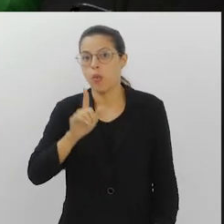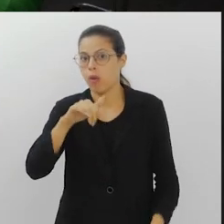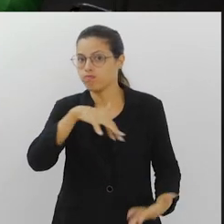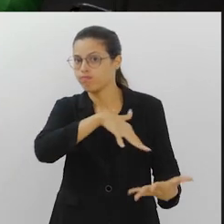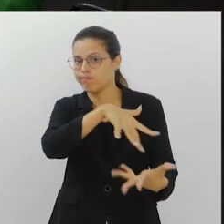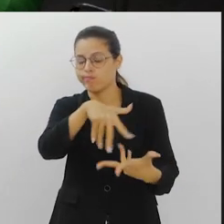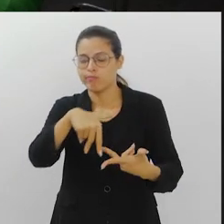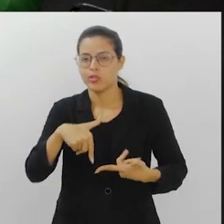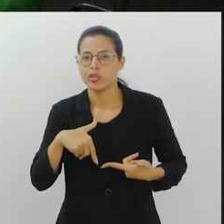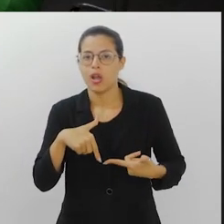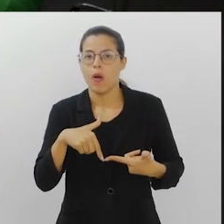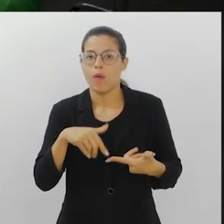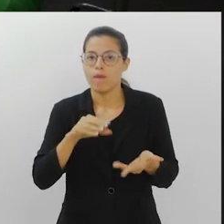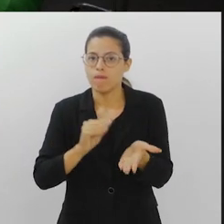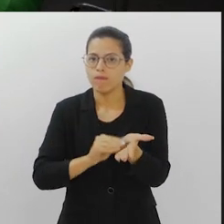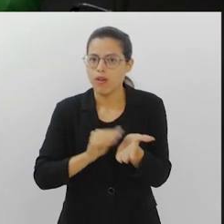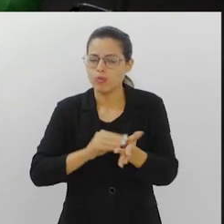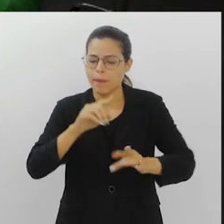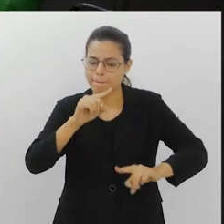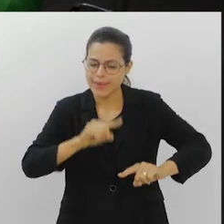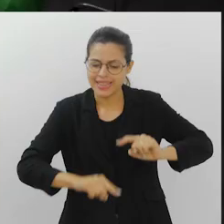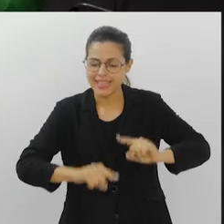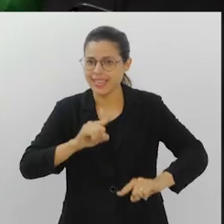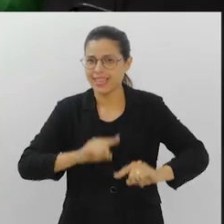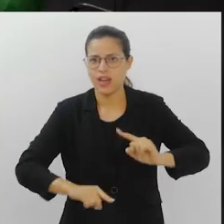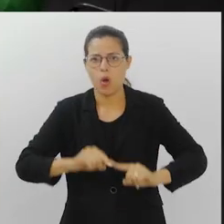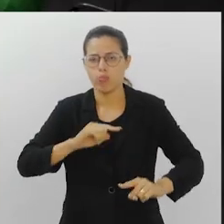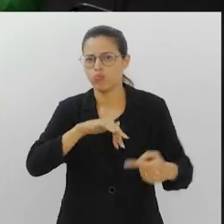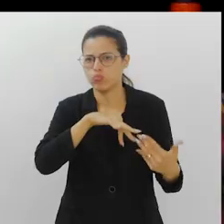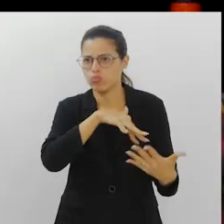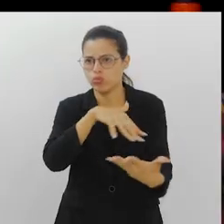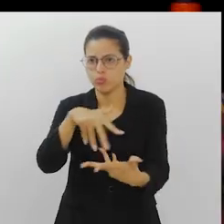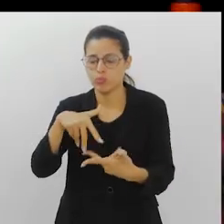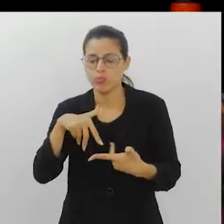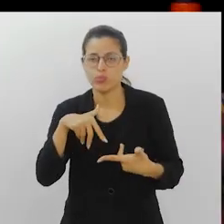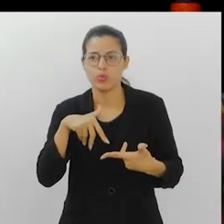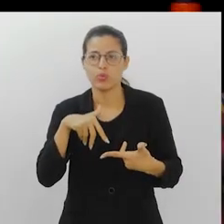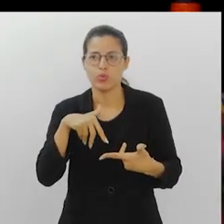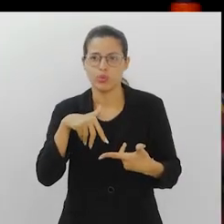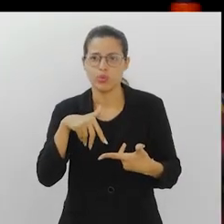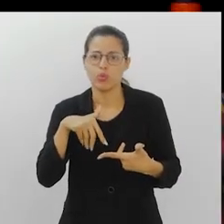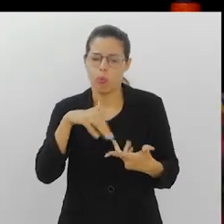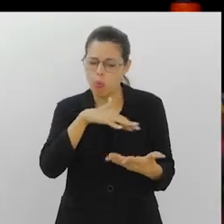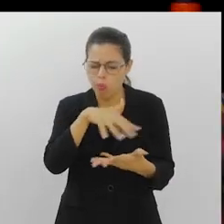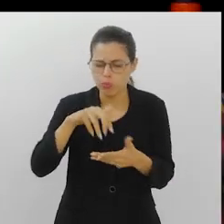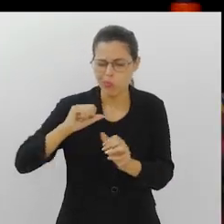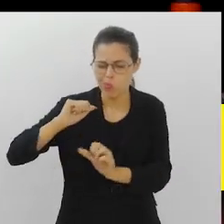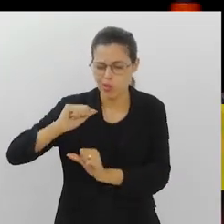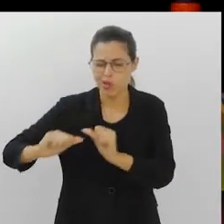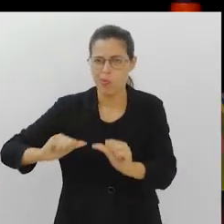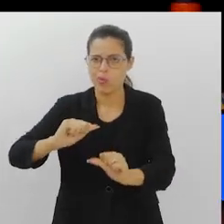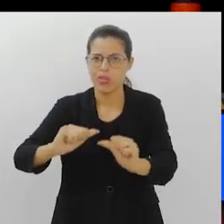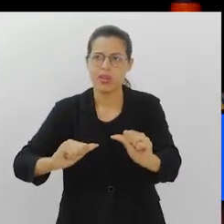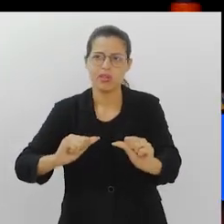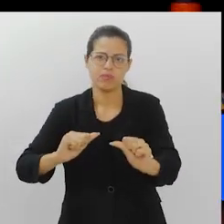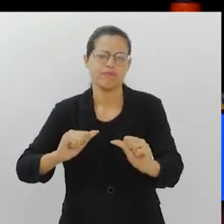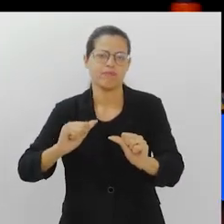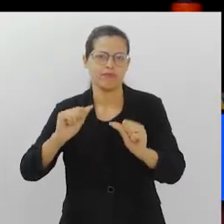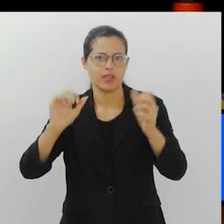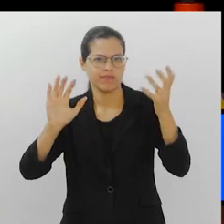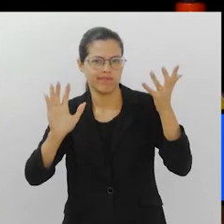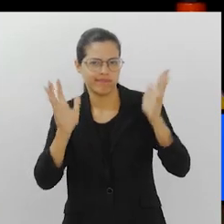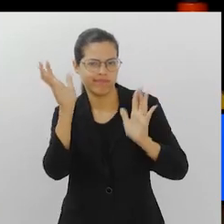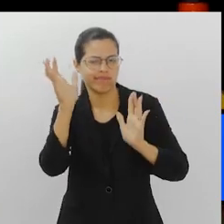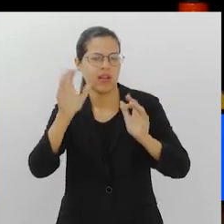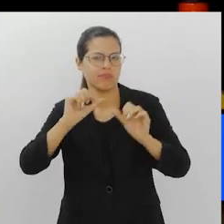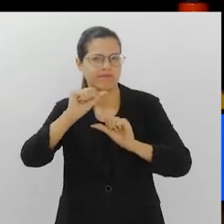A gente tem uma escassez de matéria-prima mundial, o planeta está sendo modificado através das mudanças climáticas